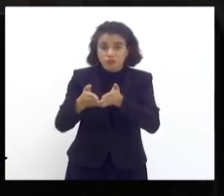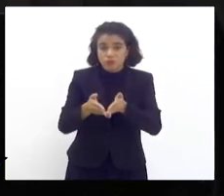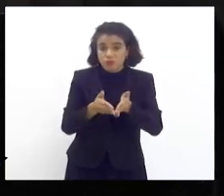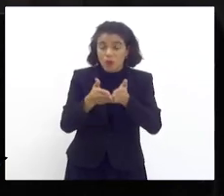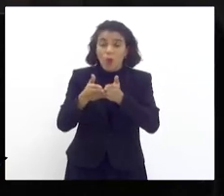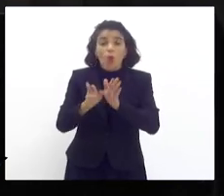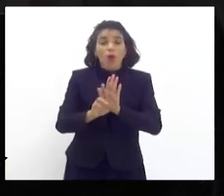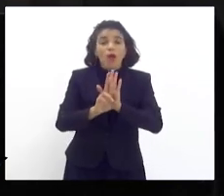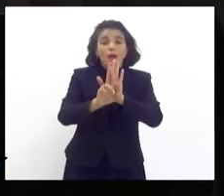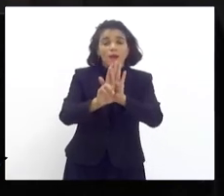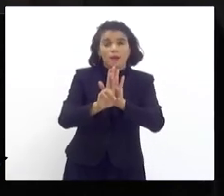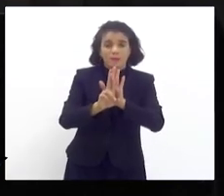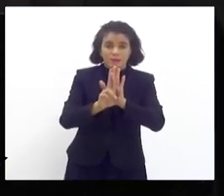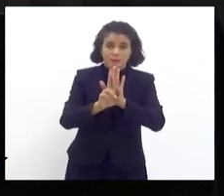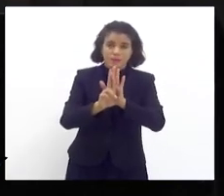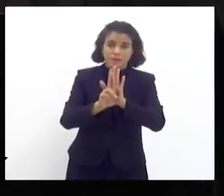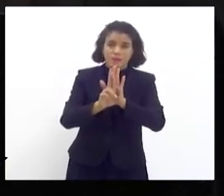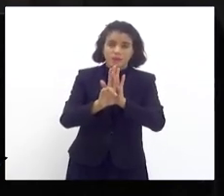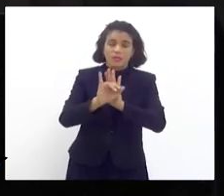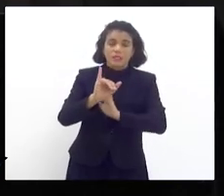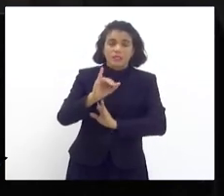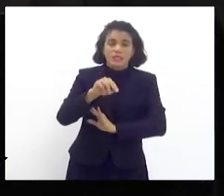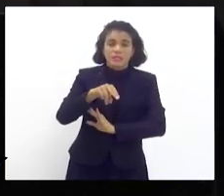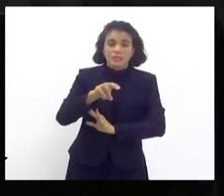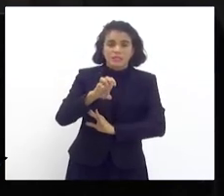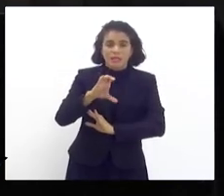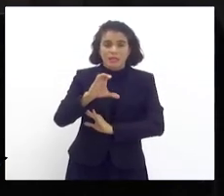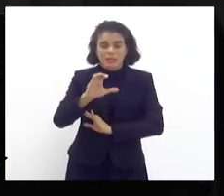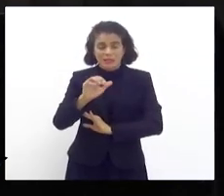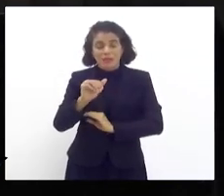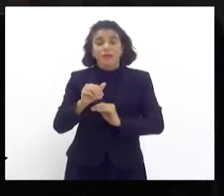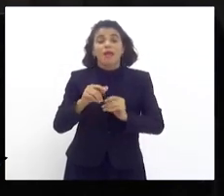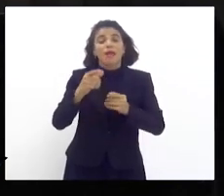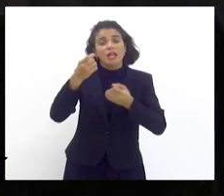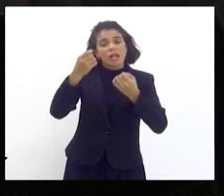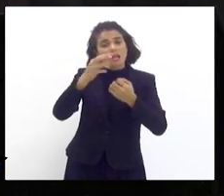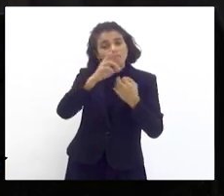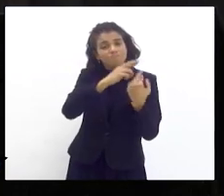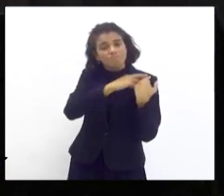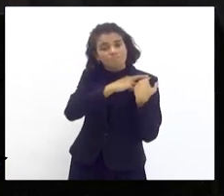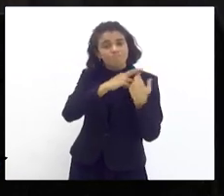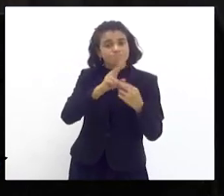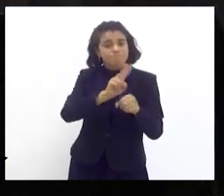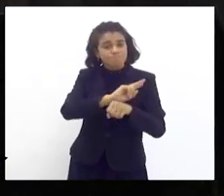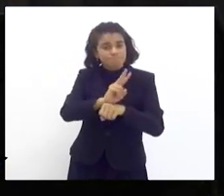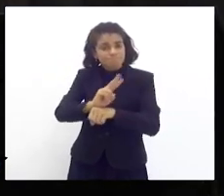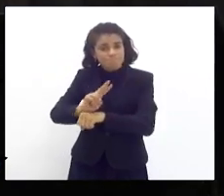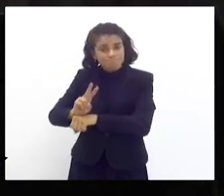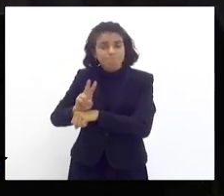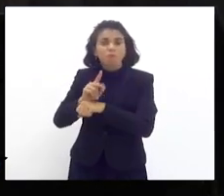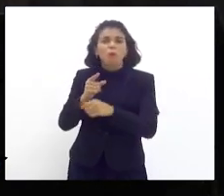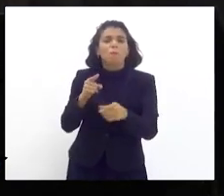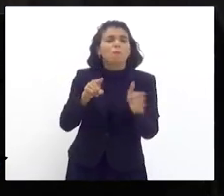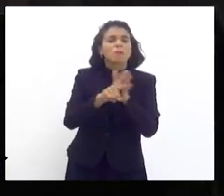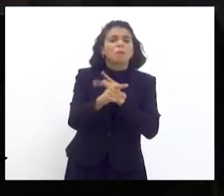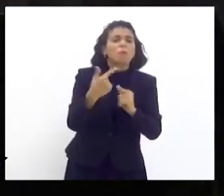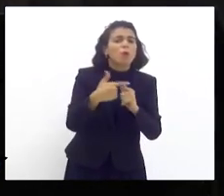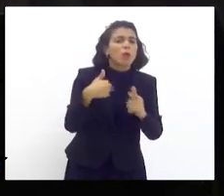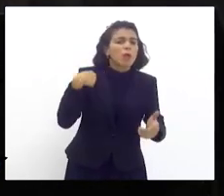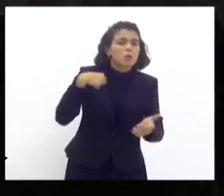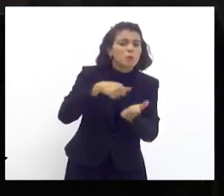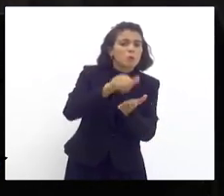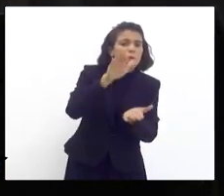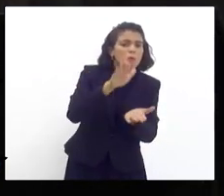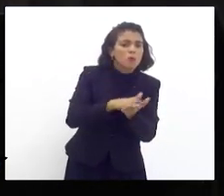representante do INEA que é responsável pela fiscalização, e eu cobrei, o representante do INEA, por que não multou até hoje